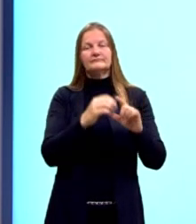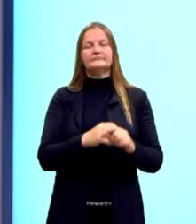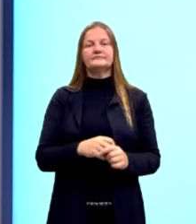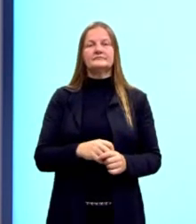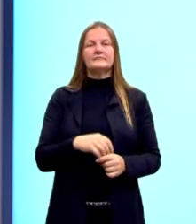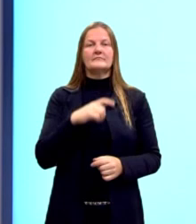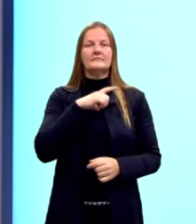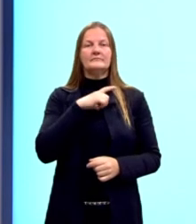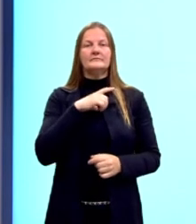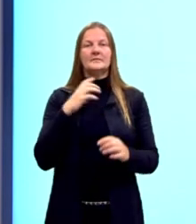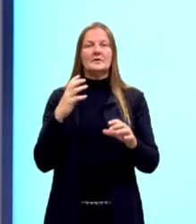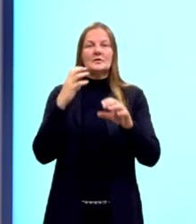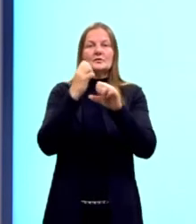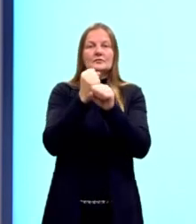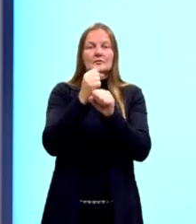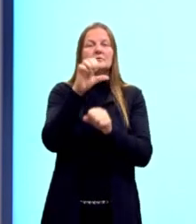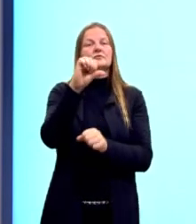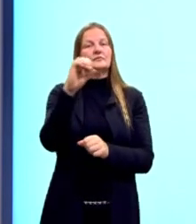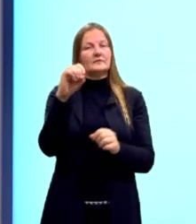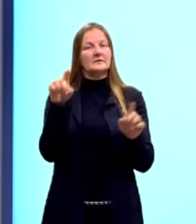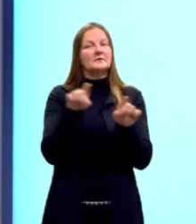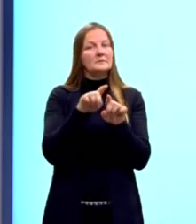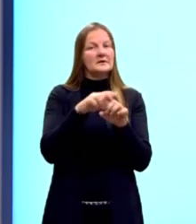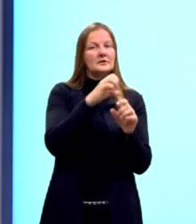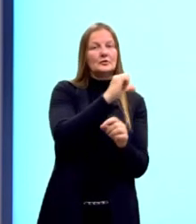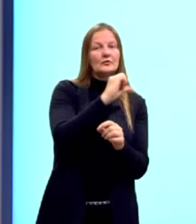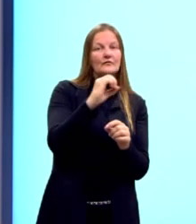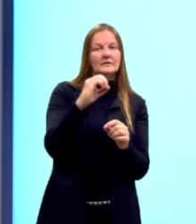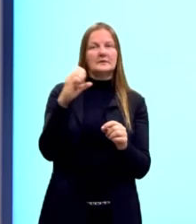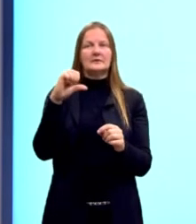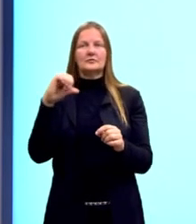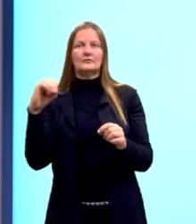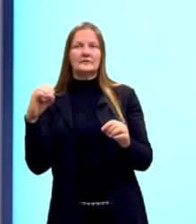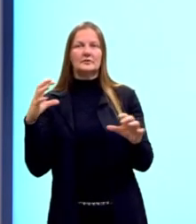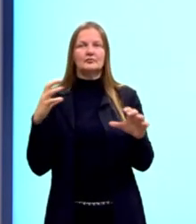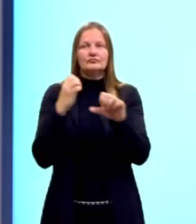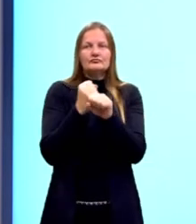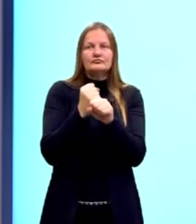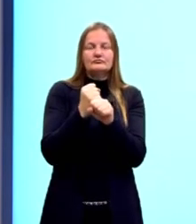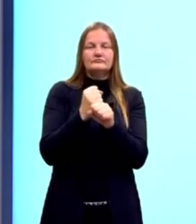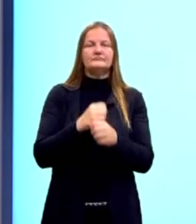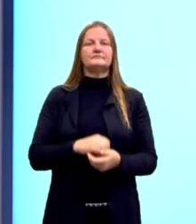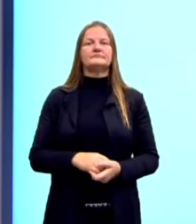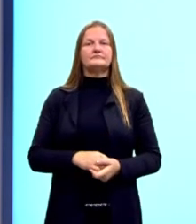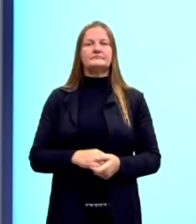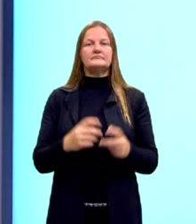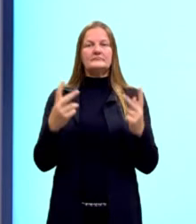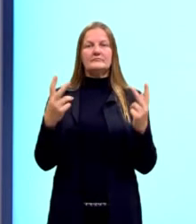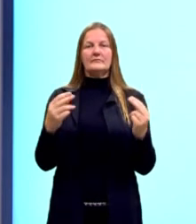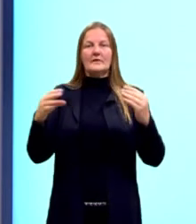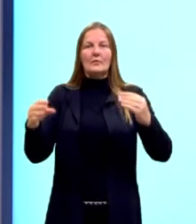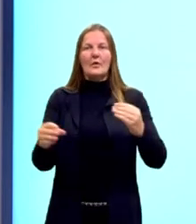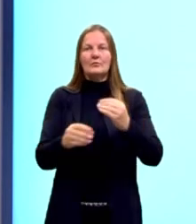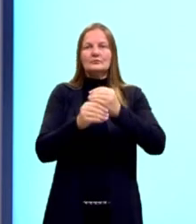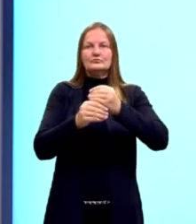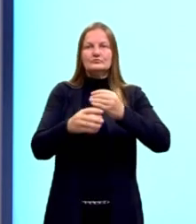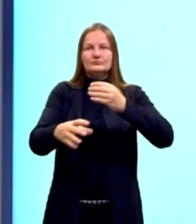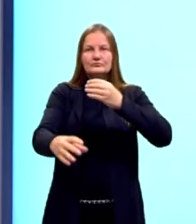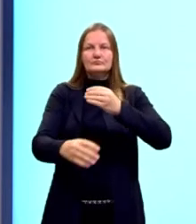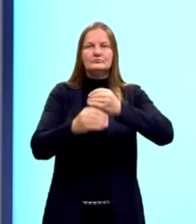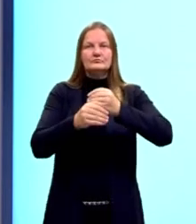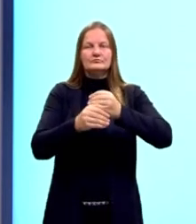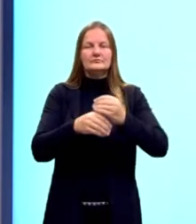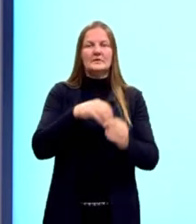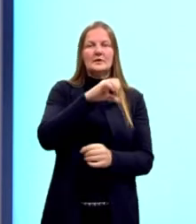eles somam 90 também. Então podem ser chamados de ângulos complementares. Então